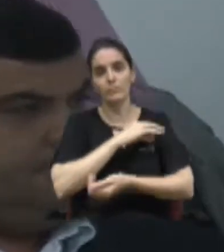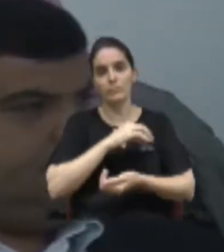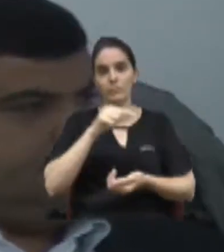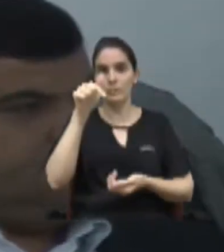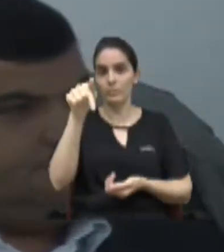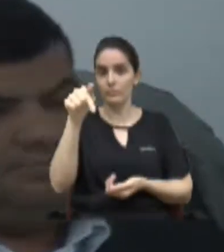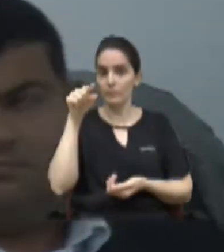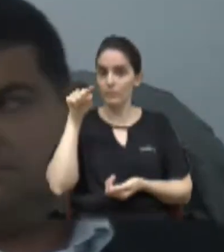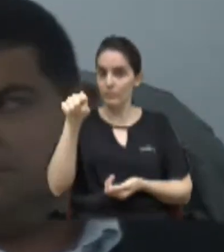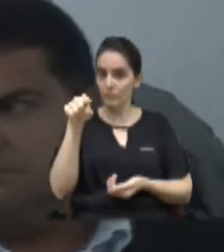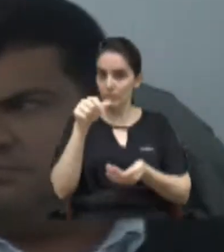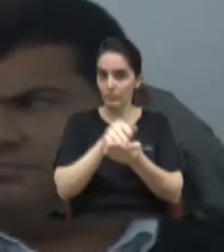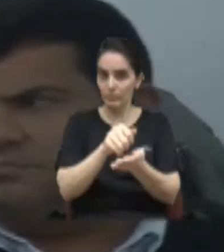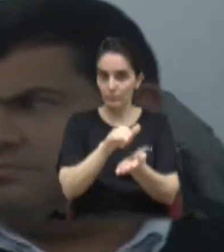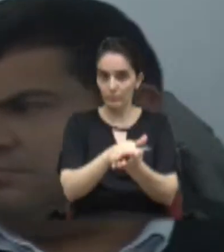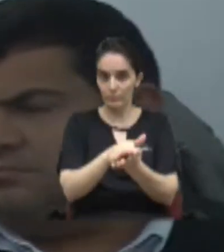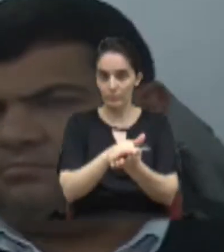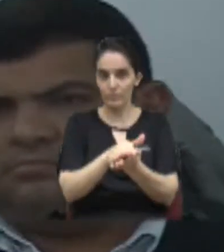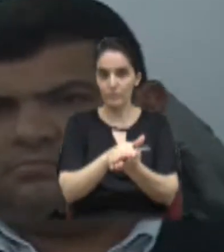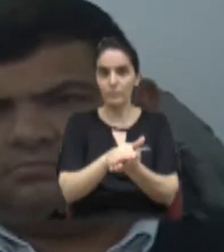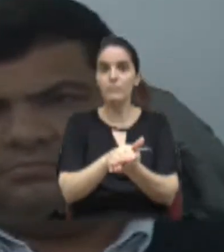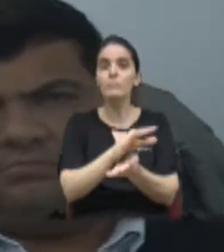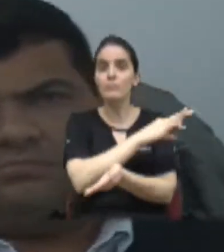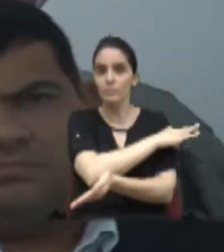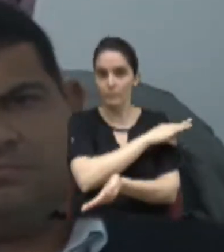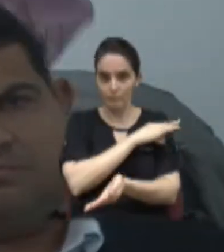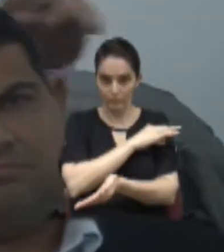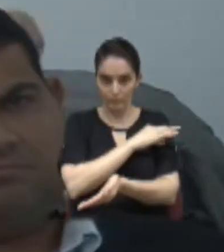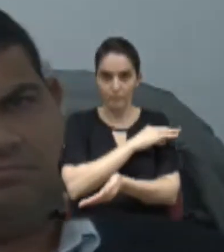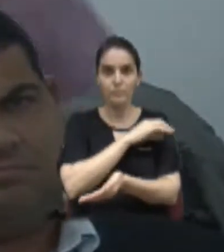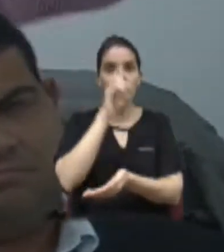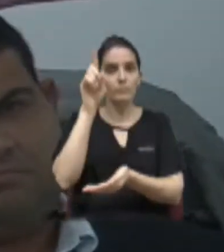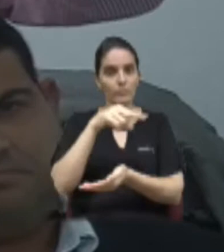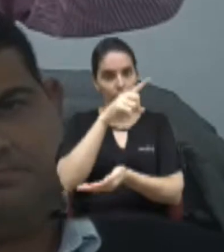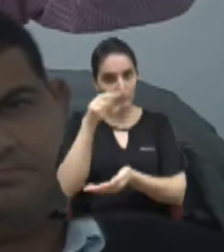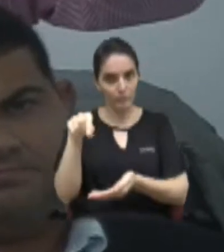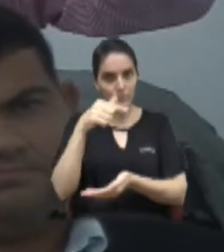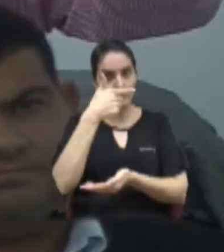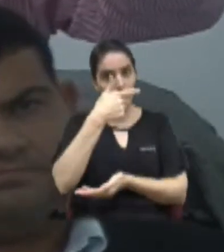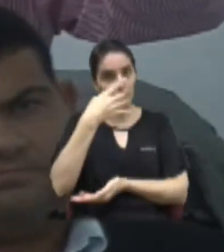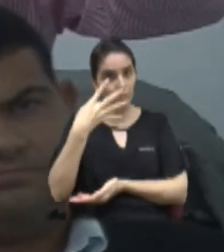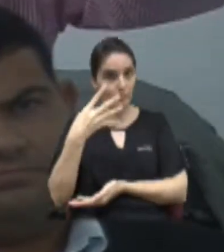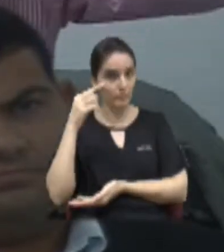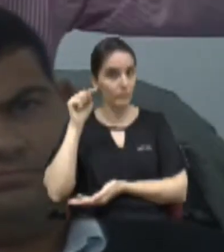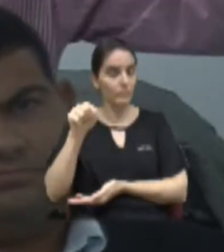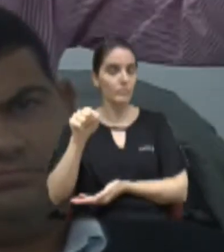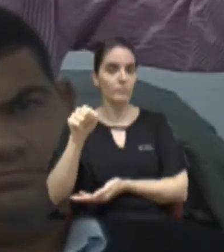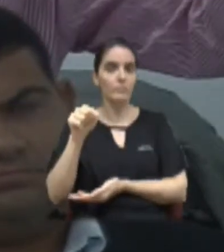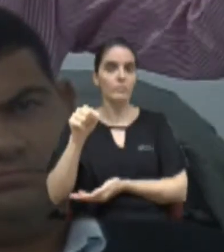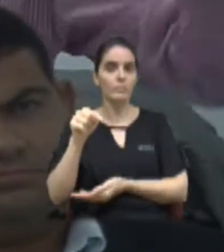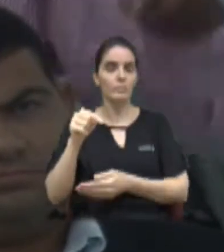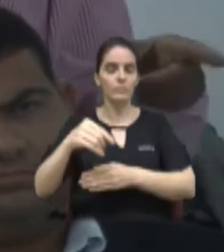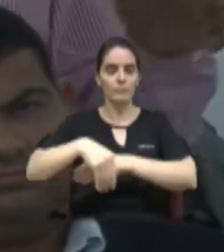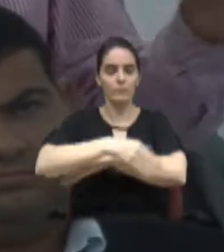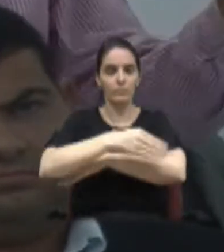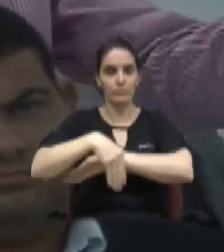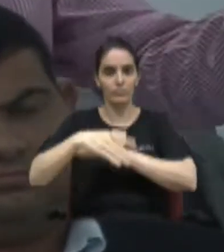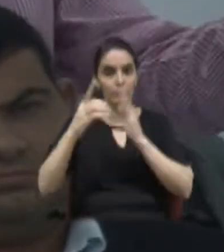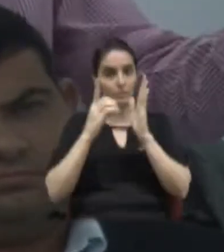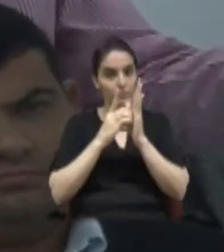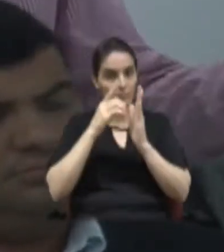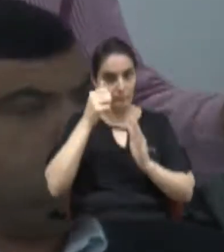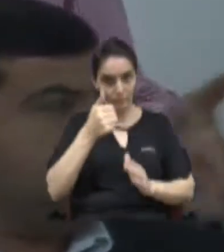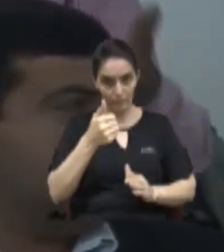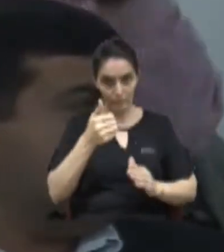mil multas. E o prefeito entendeu e cancelou 24 mil multas na Comercim da Laújo, no decreto número 1. E